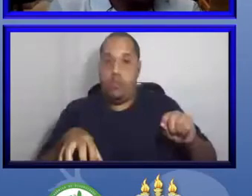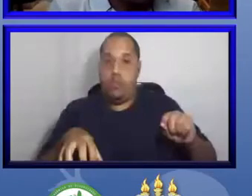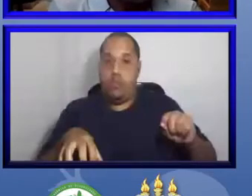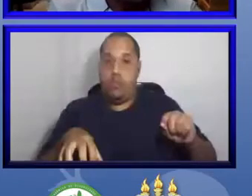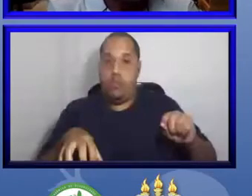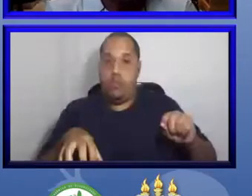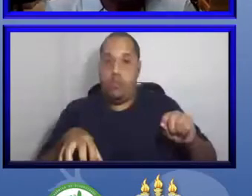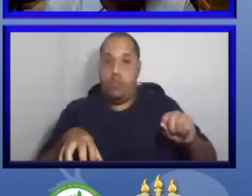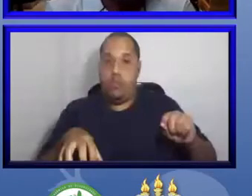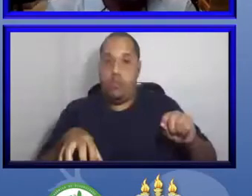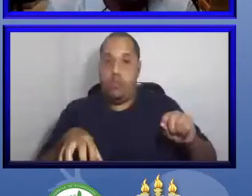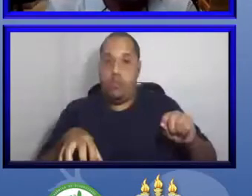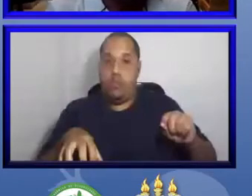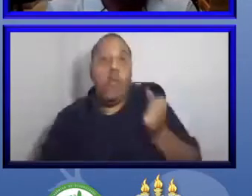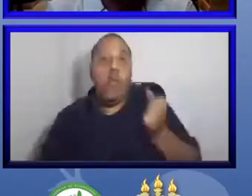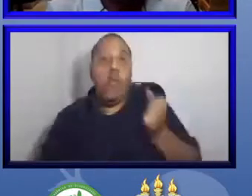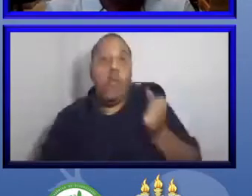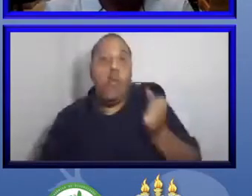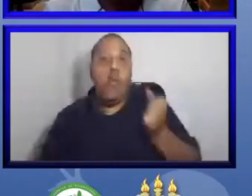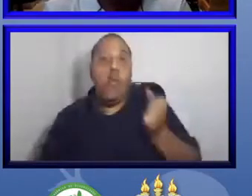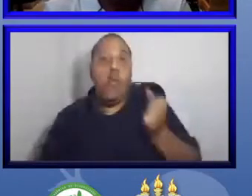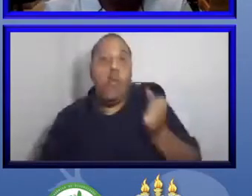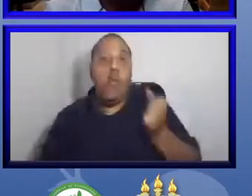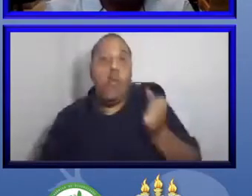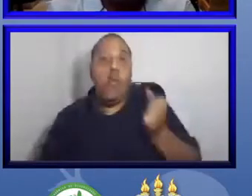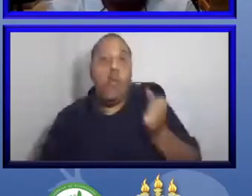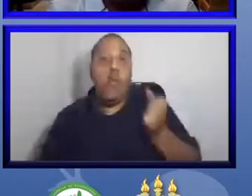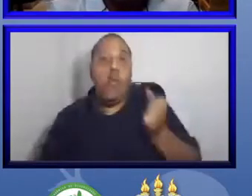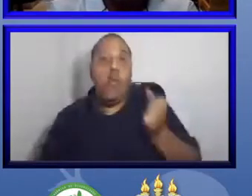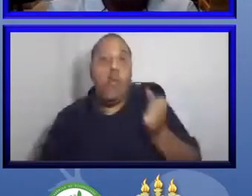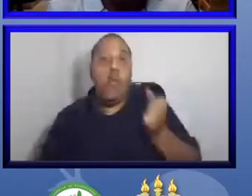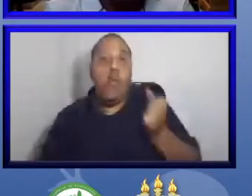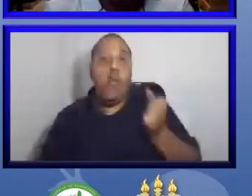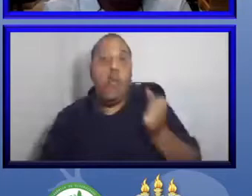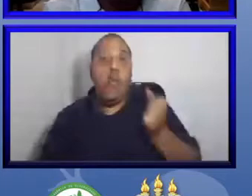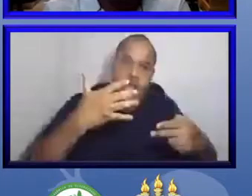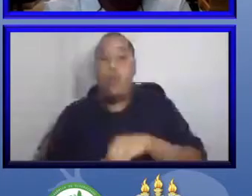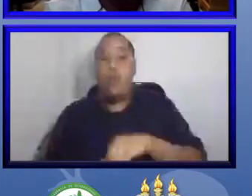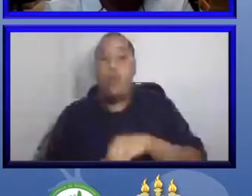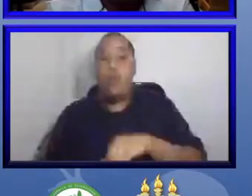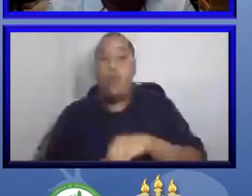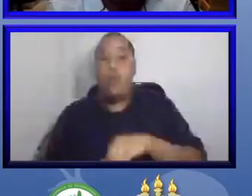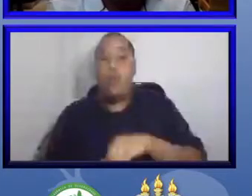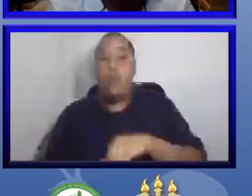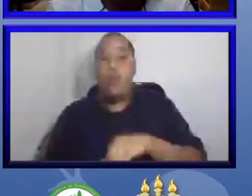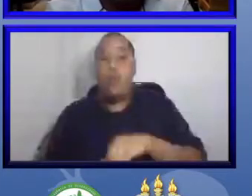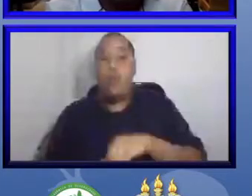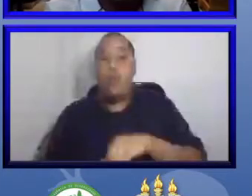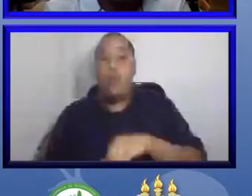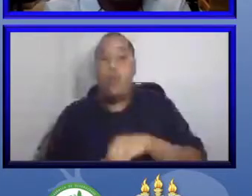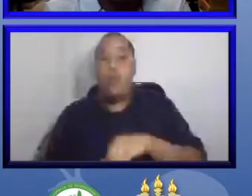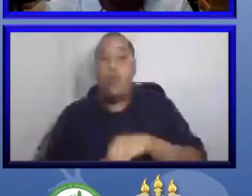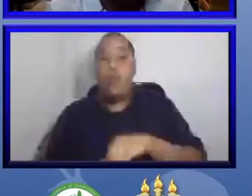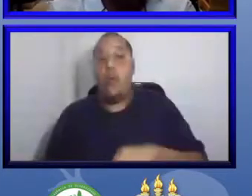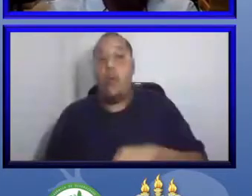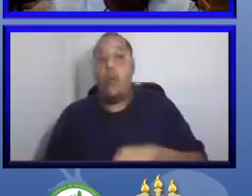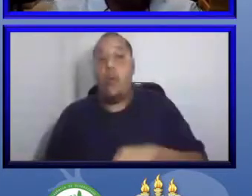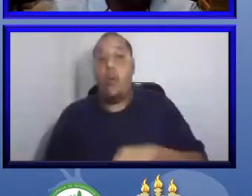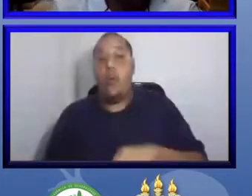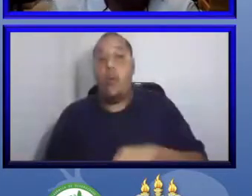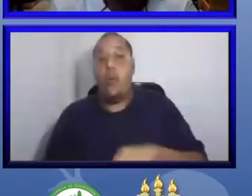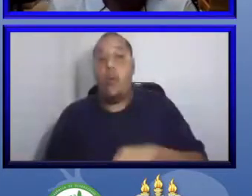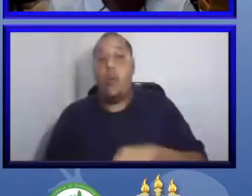maioria foi para o Museu de Londres e Museu de Paris na Europa,